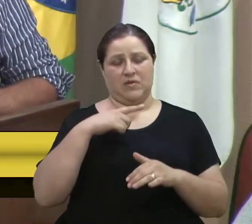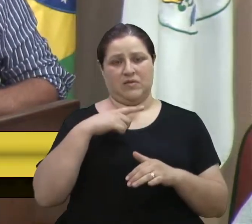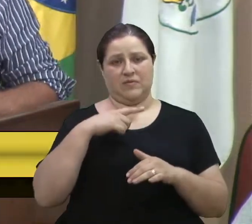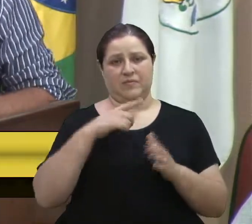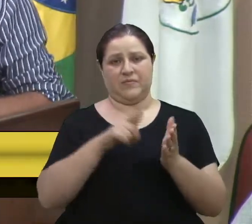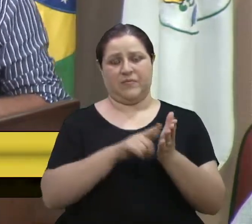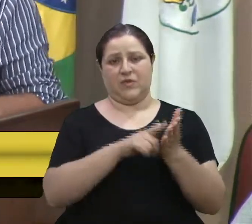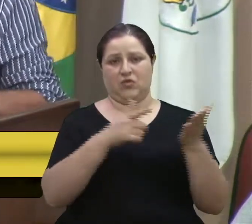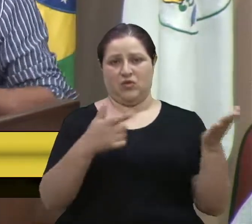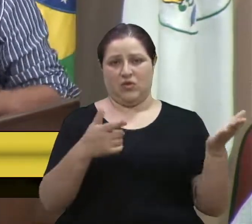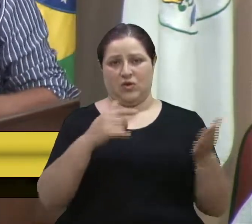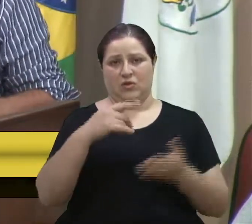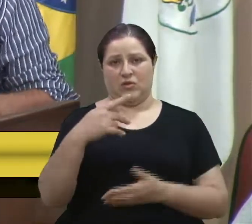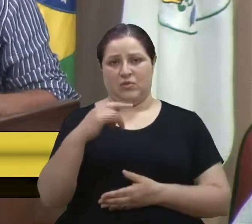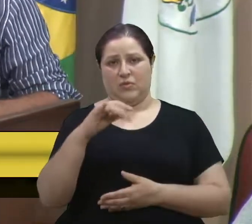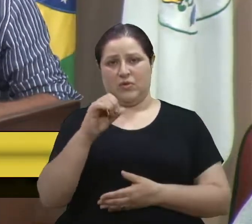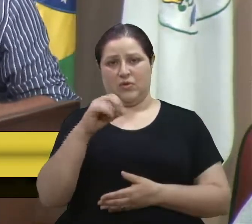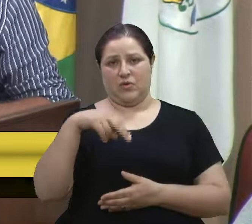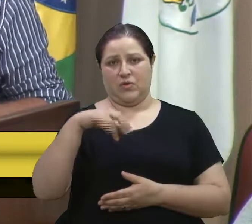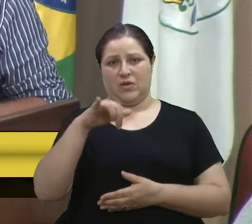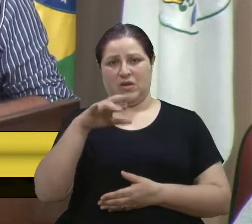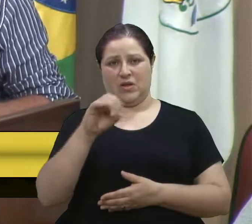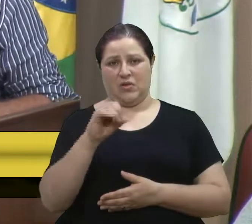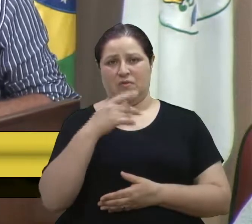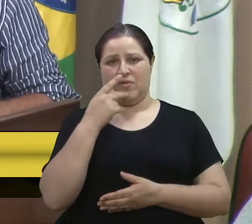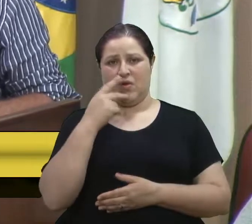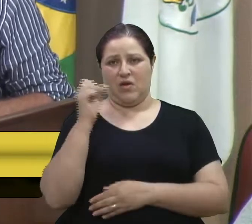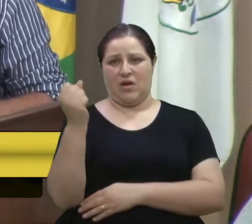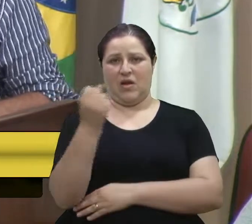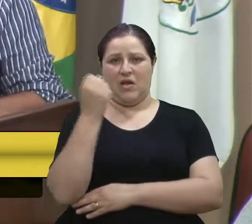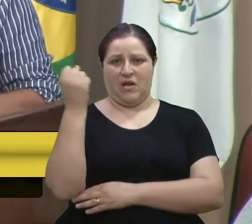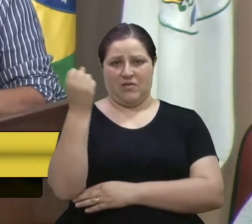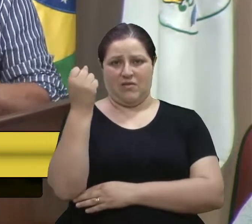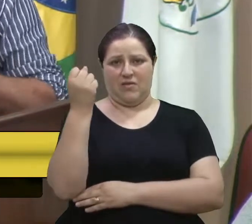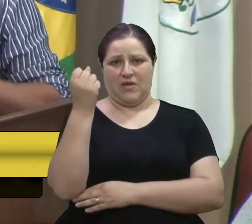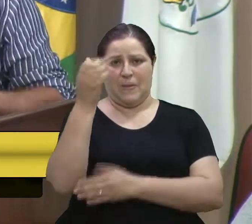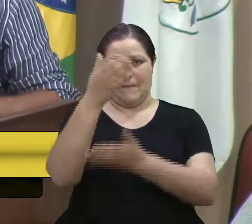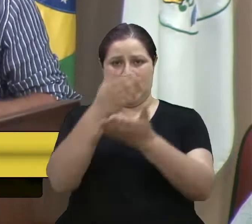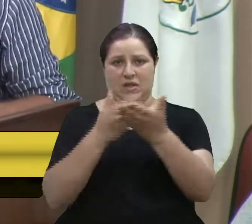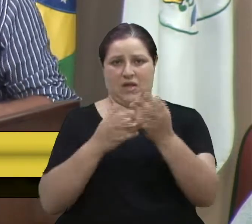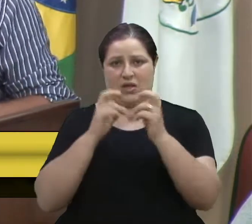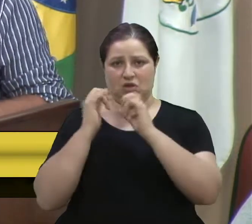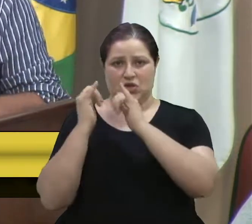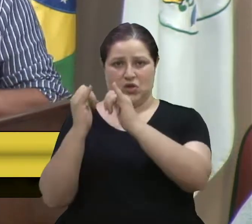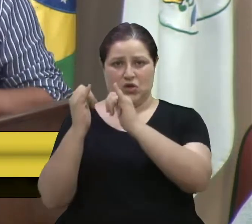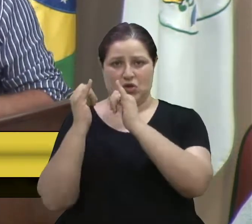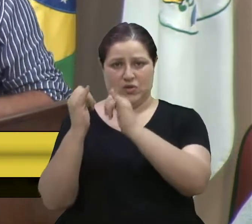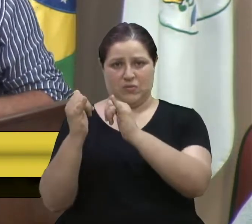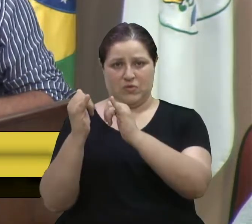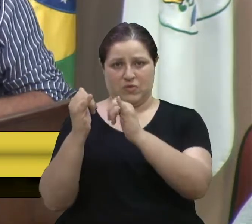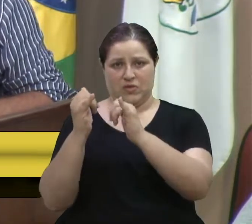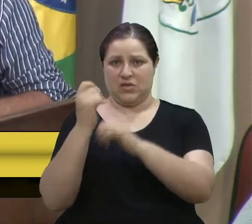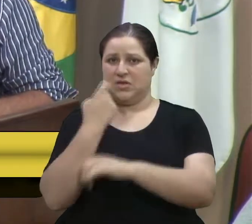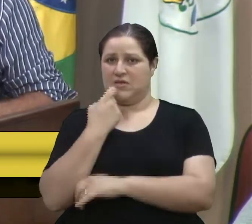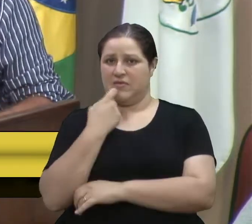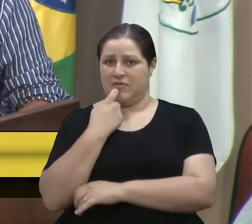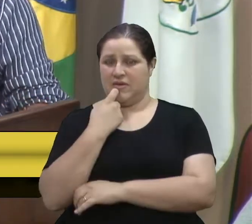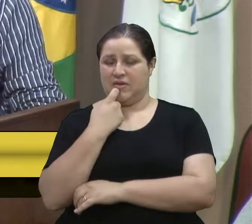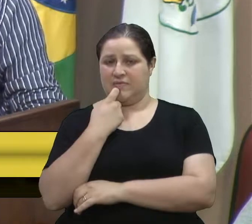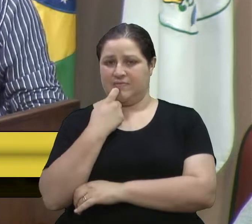grave, não foi grave, foi gravíssimo. Esse terrorismo, o que aconteceu em Caxias.